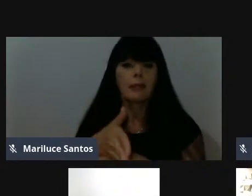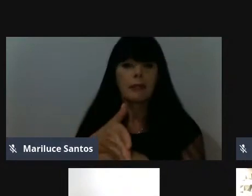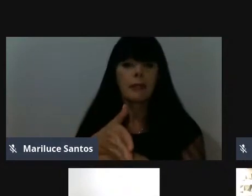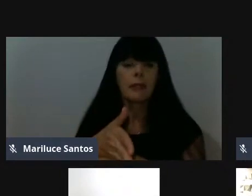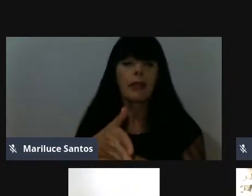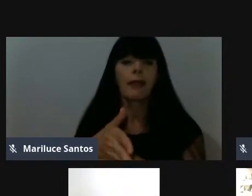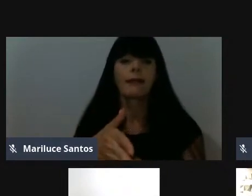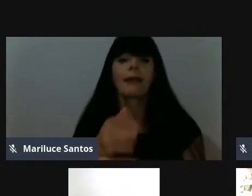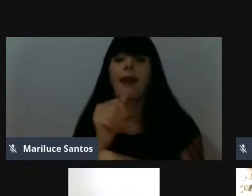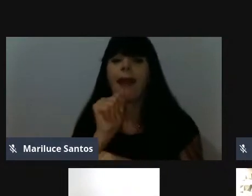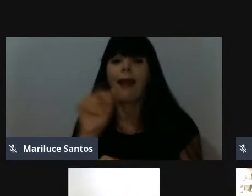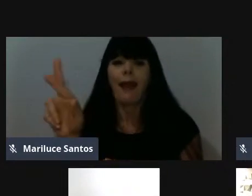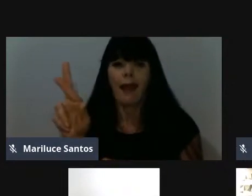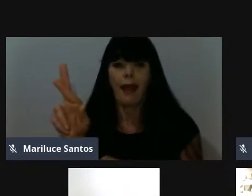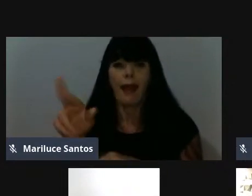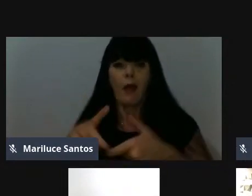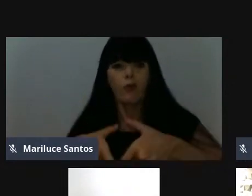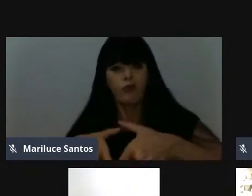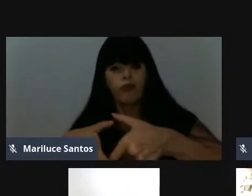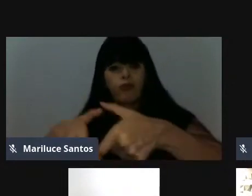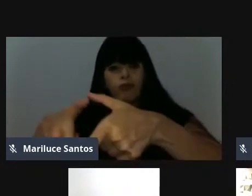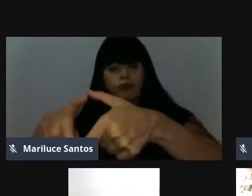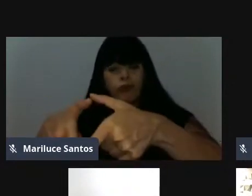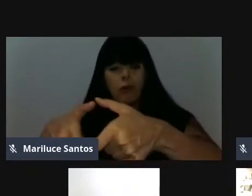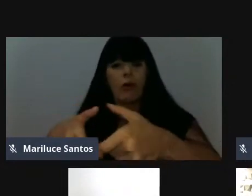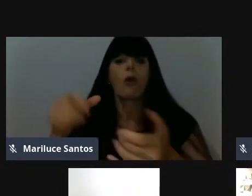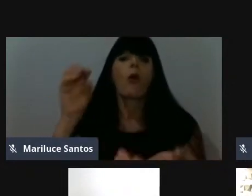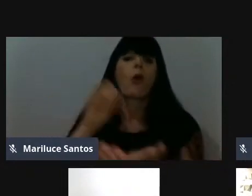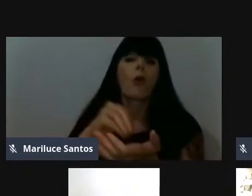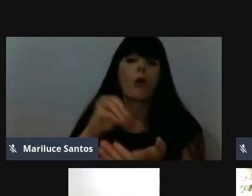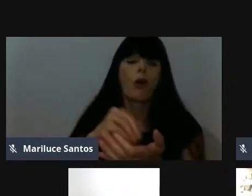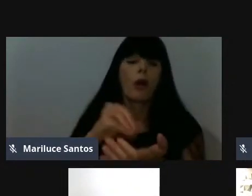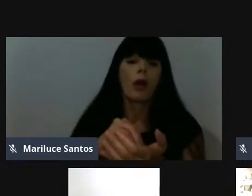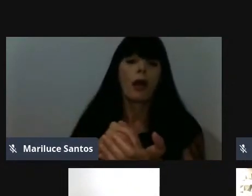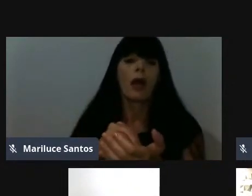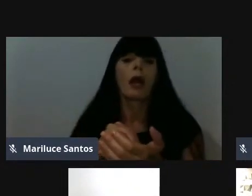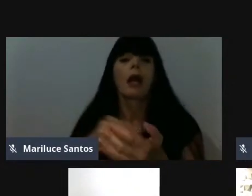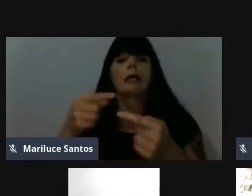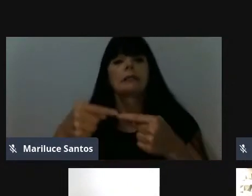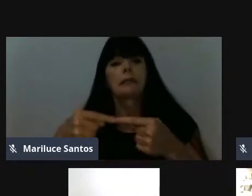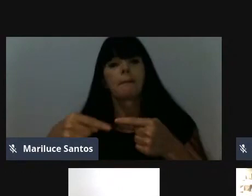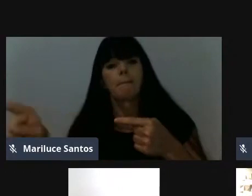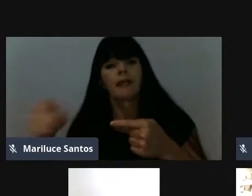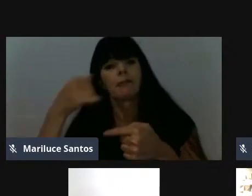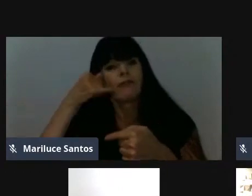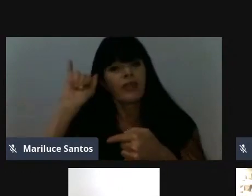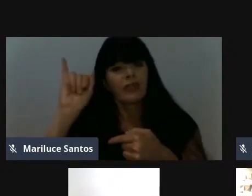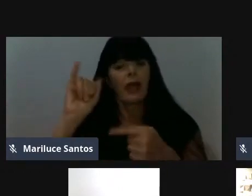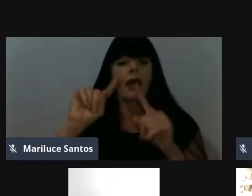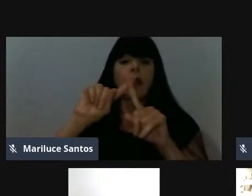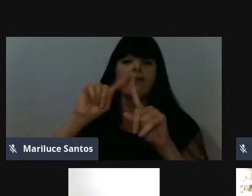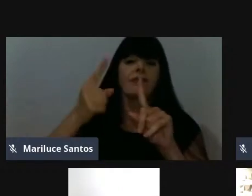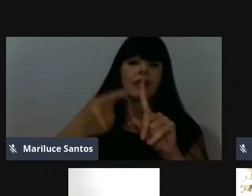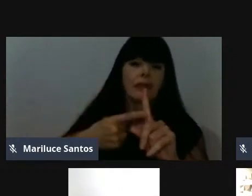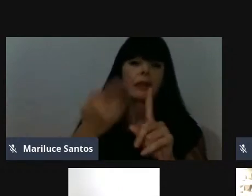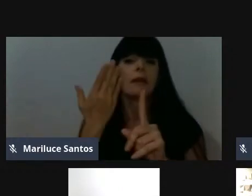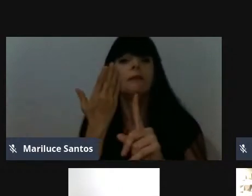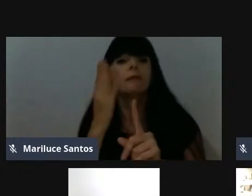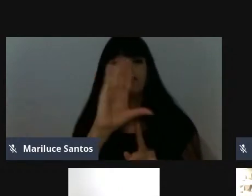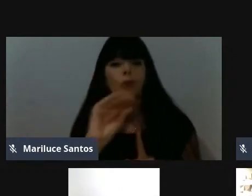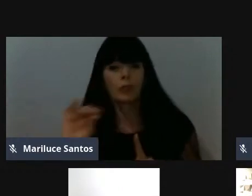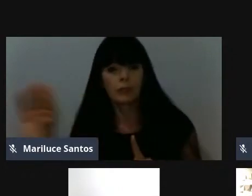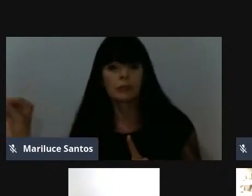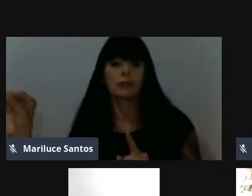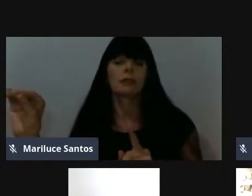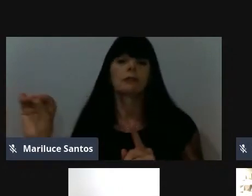tubulação, instituir a semana da prevenção da gravidez na adolescência, instituir a semana, criei um projeto bacana sobre